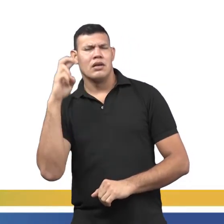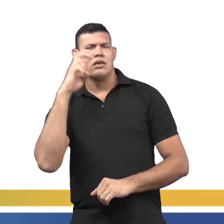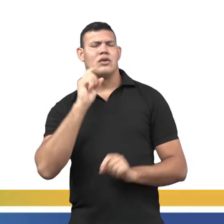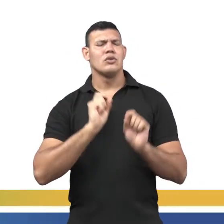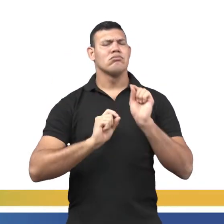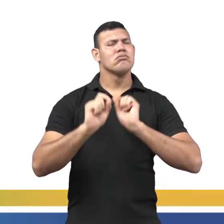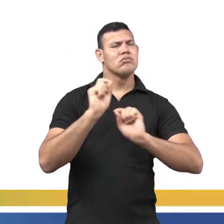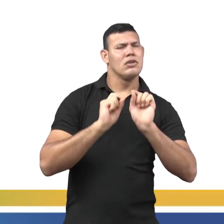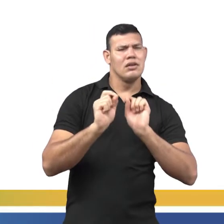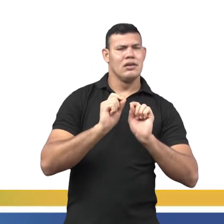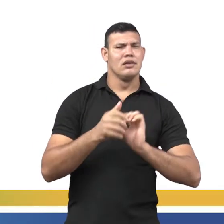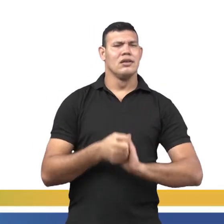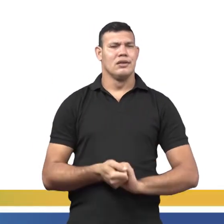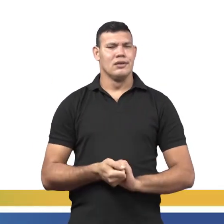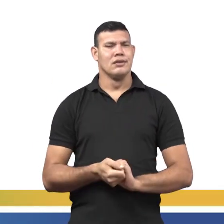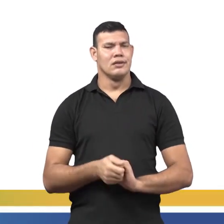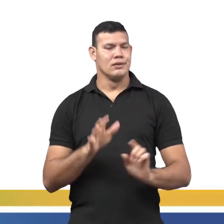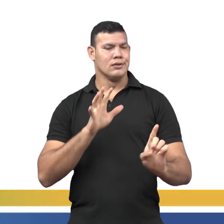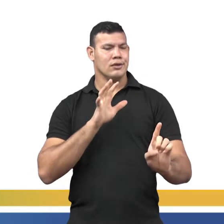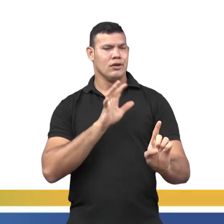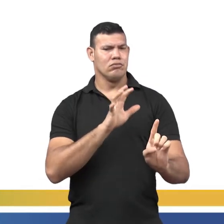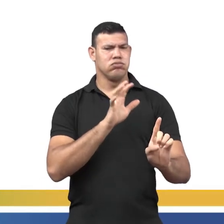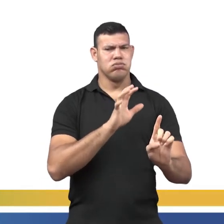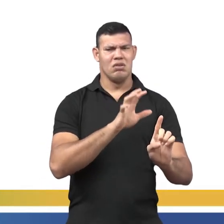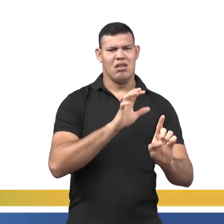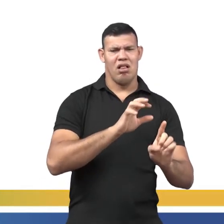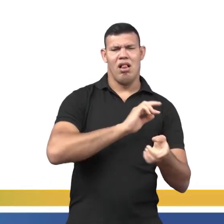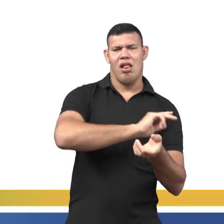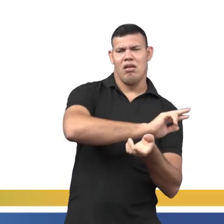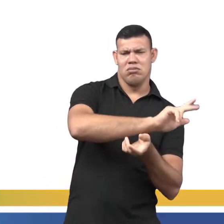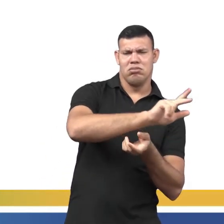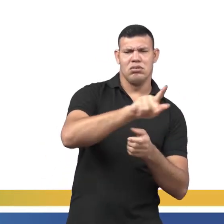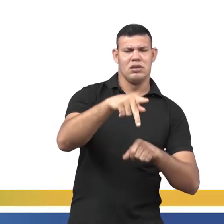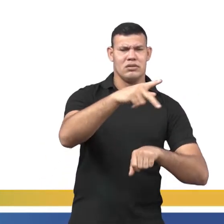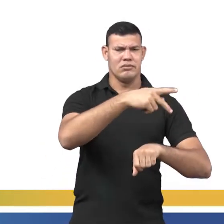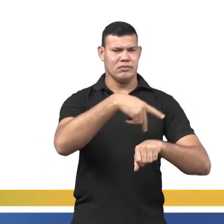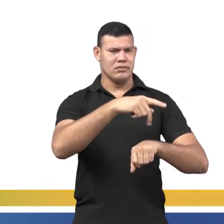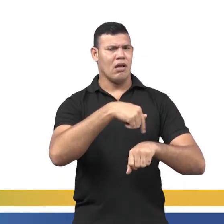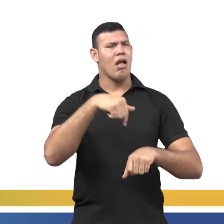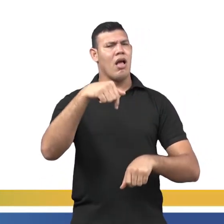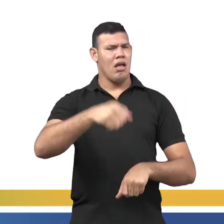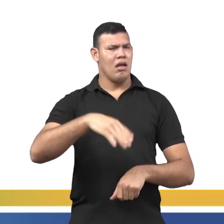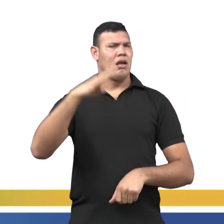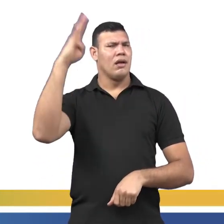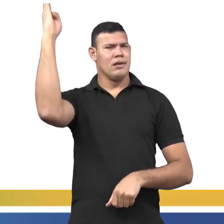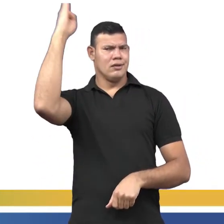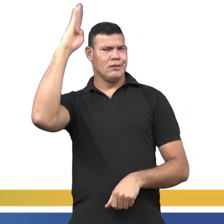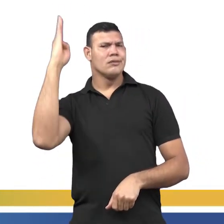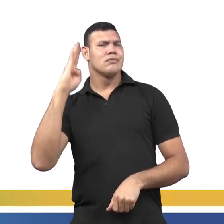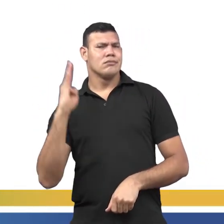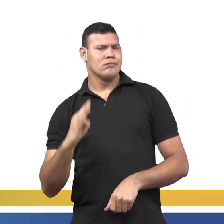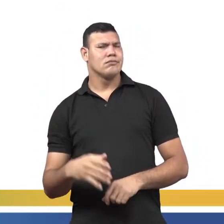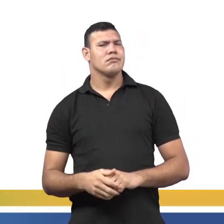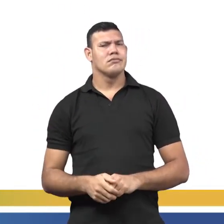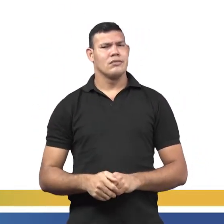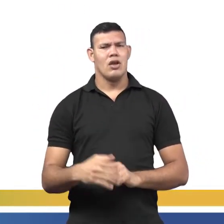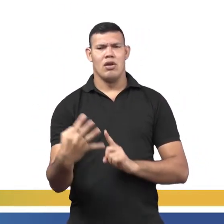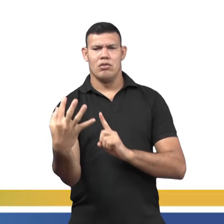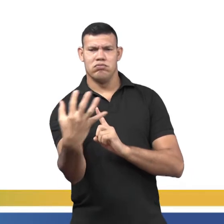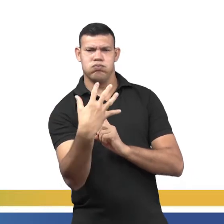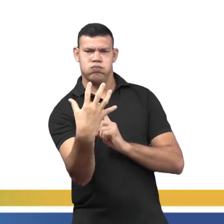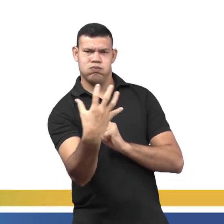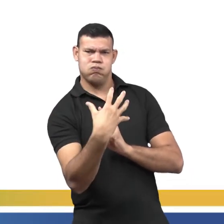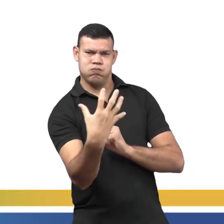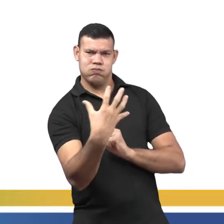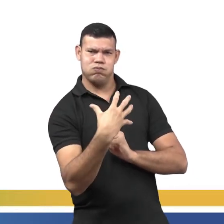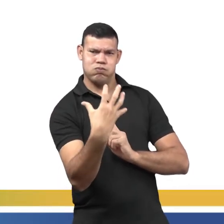grande influência sobre os outros países. E isso não é diferente com o Brasil, né? O Brasil também é influenciado, e muito, pela língua